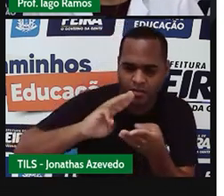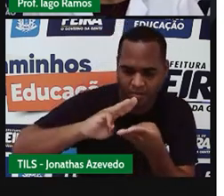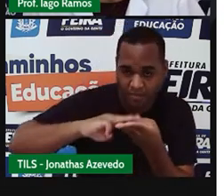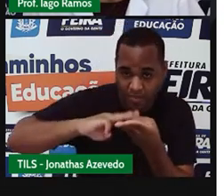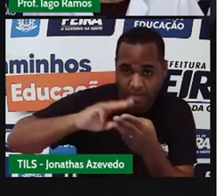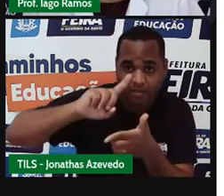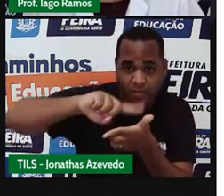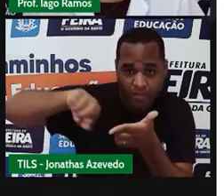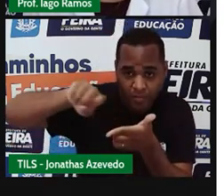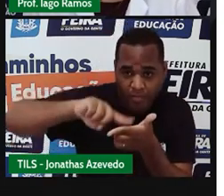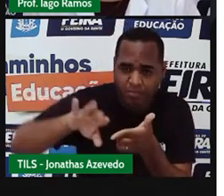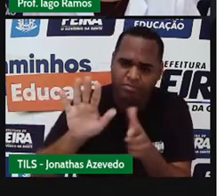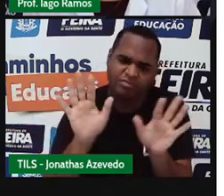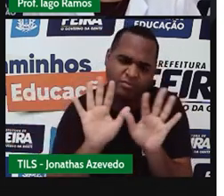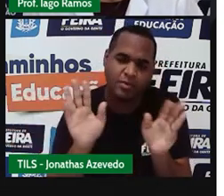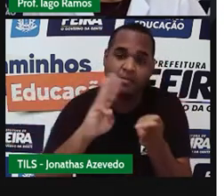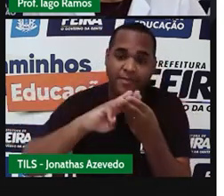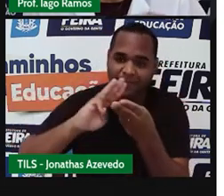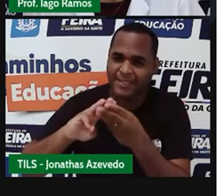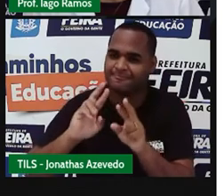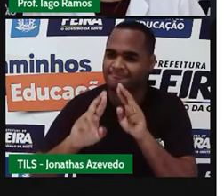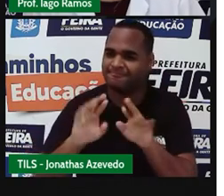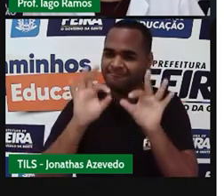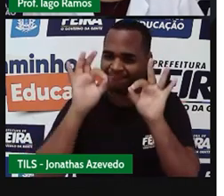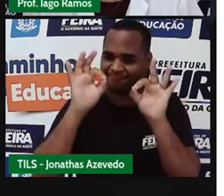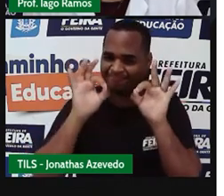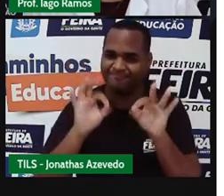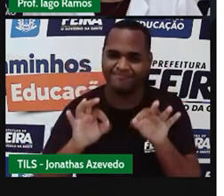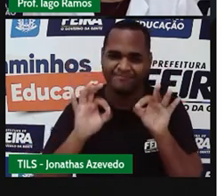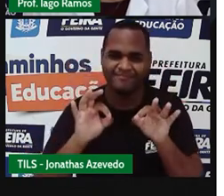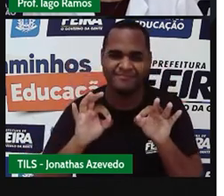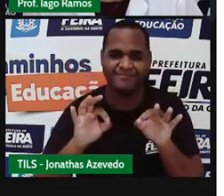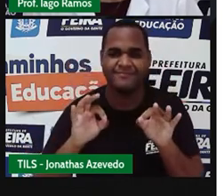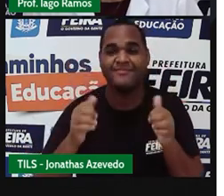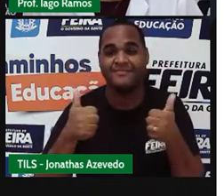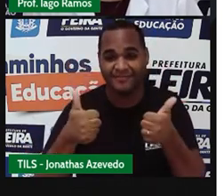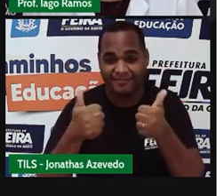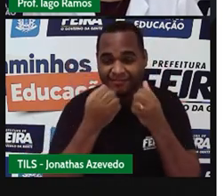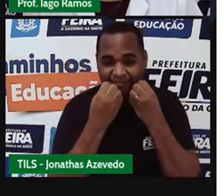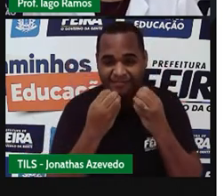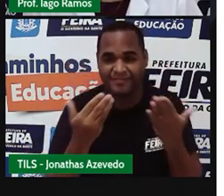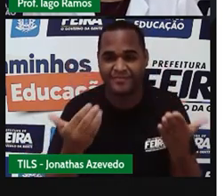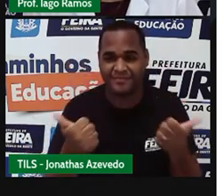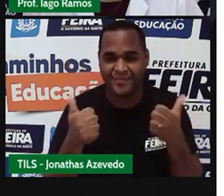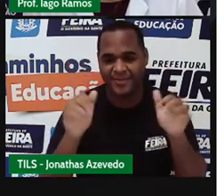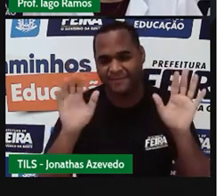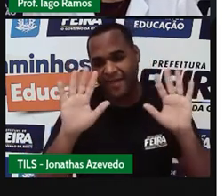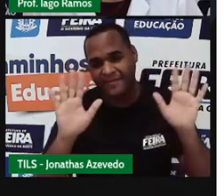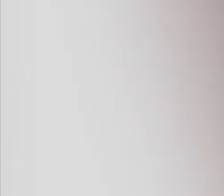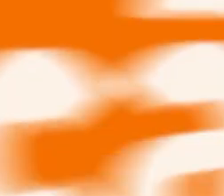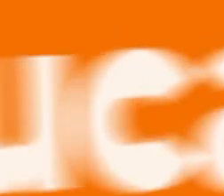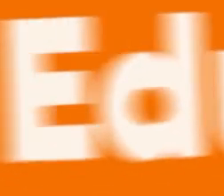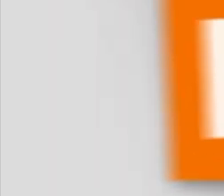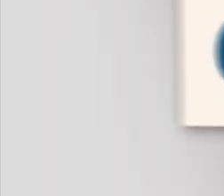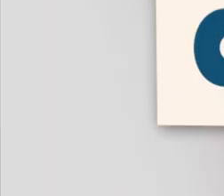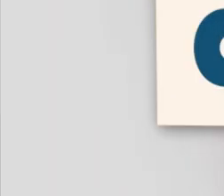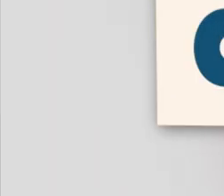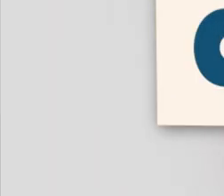esqueça, matemática não é problema, matemática é solução, tá bom? É isso aí, valeu, até mais.